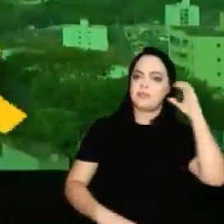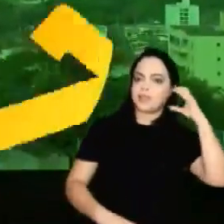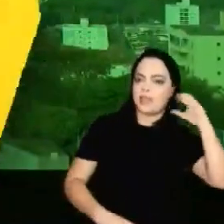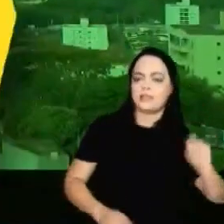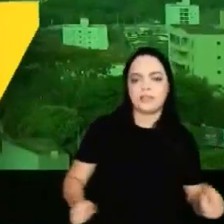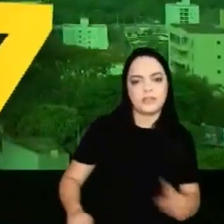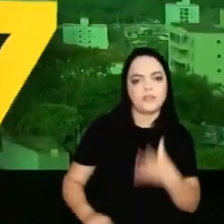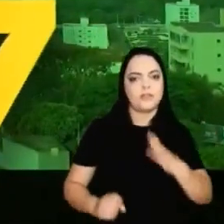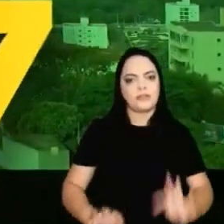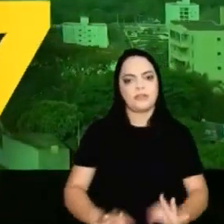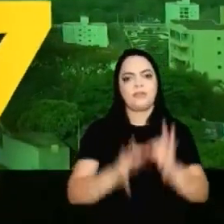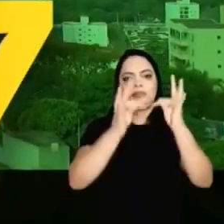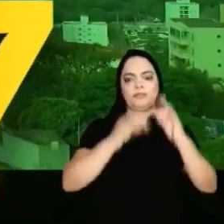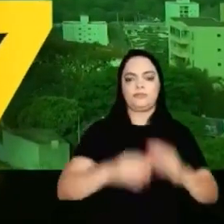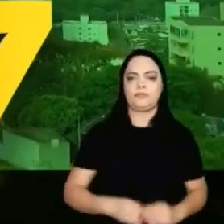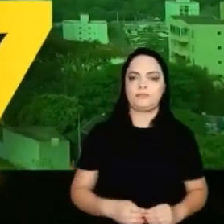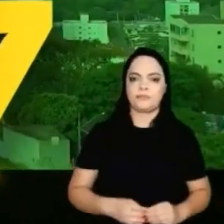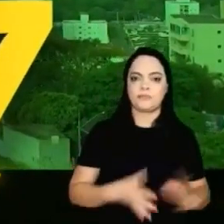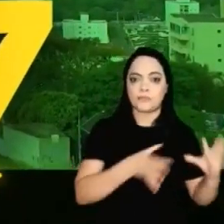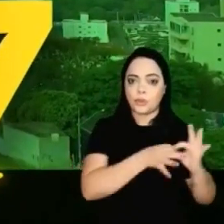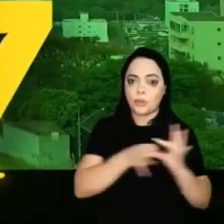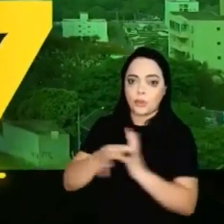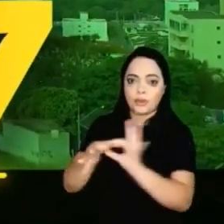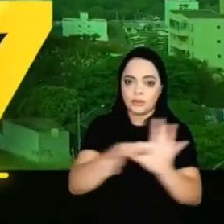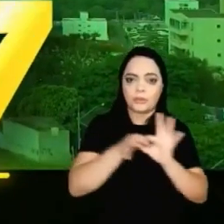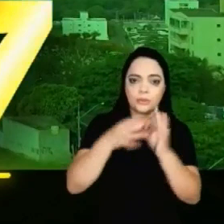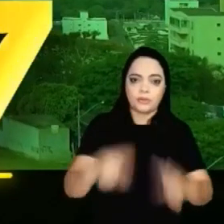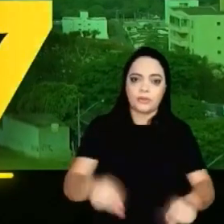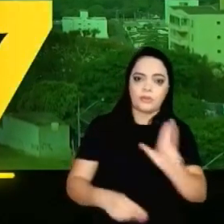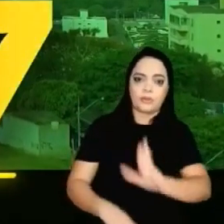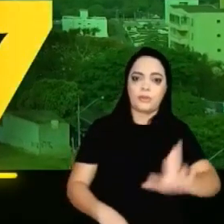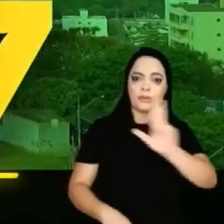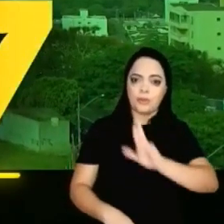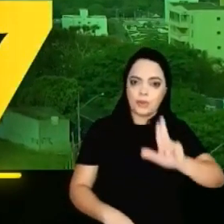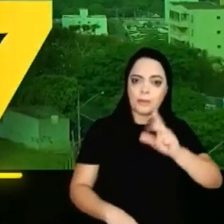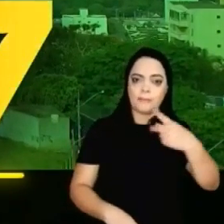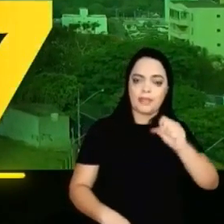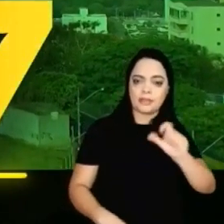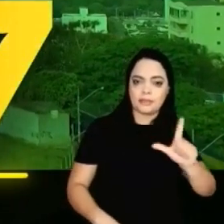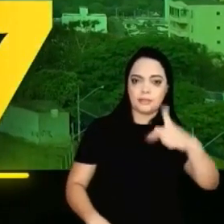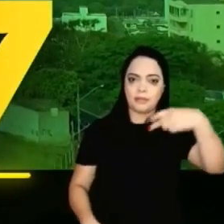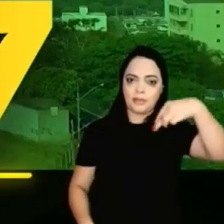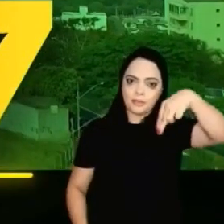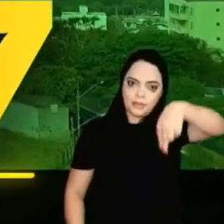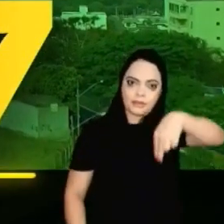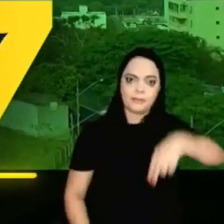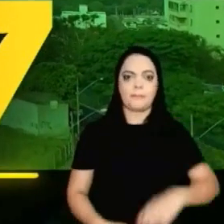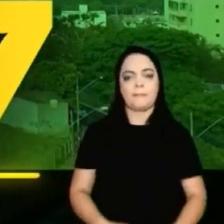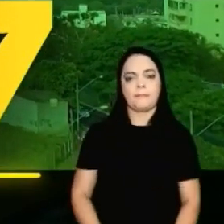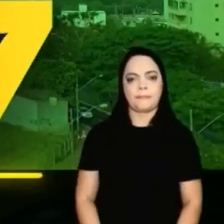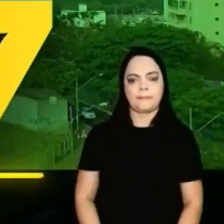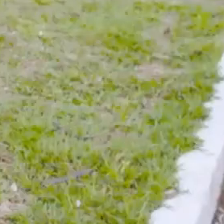ciência, inovação e tecnologia Coligação Aliança para o Berlândia, PSL-PMN